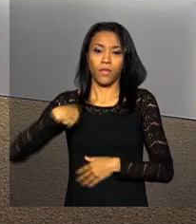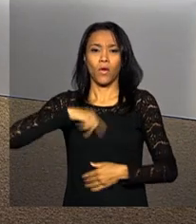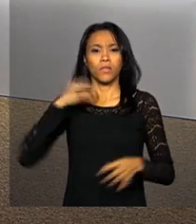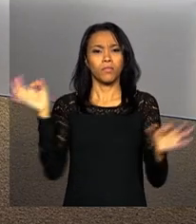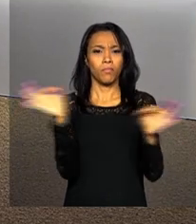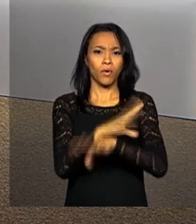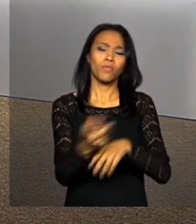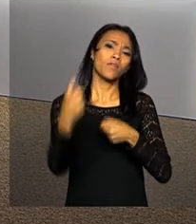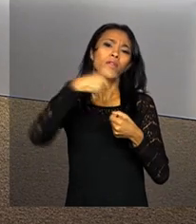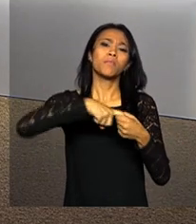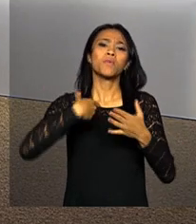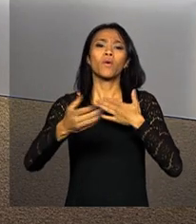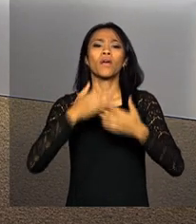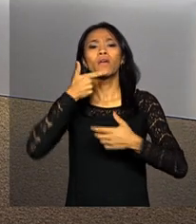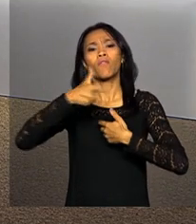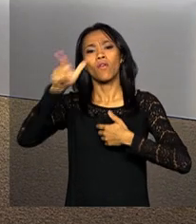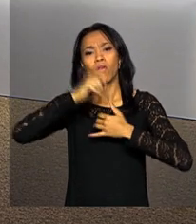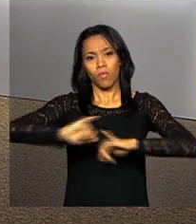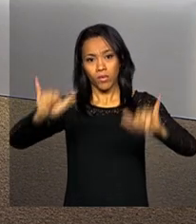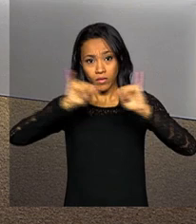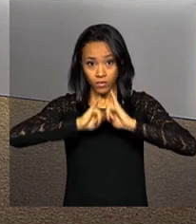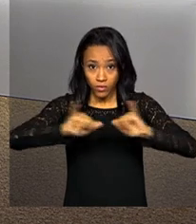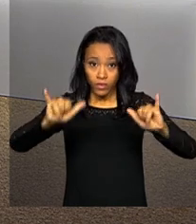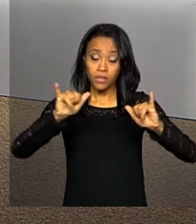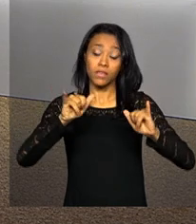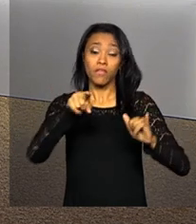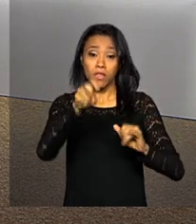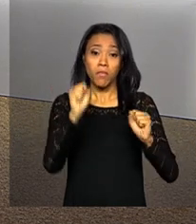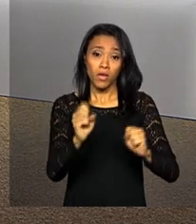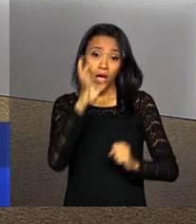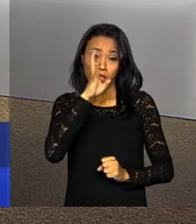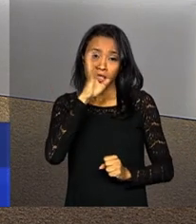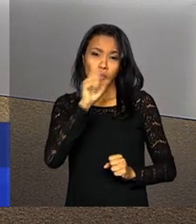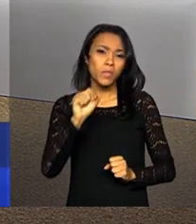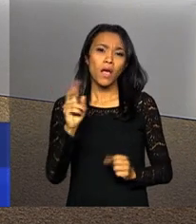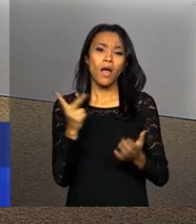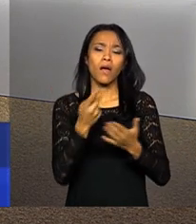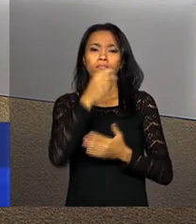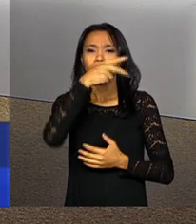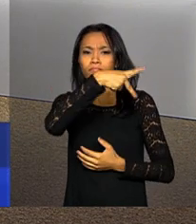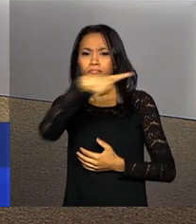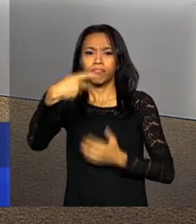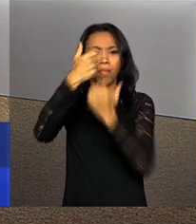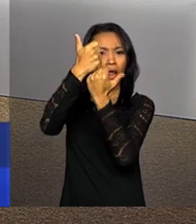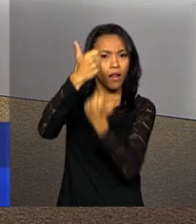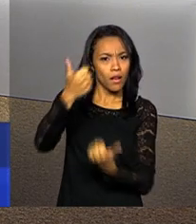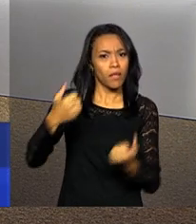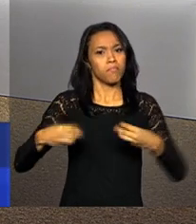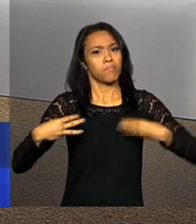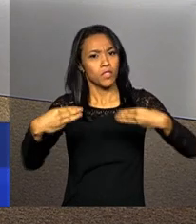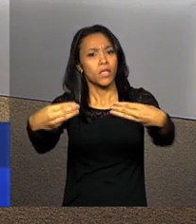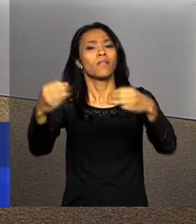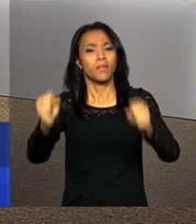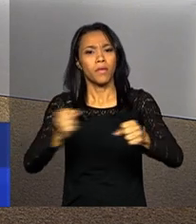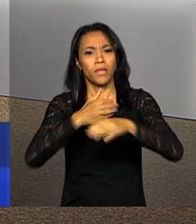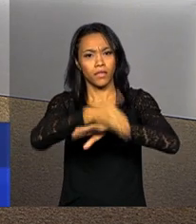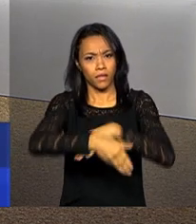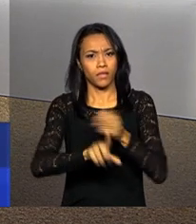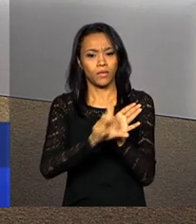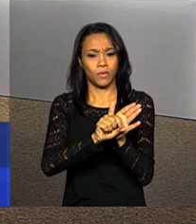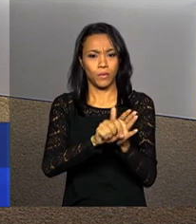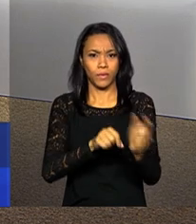aqui, voltamos a qualquer momento com outras informações. Acompanhe as novidades do Executivo Federal também em nossas redes sociais.